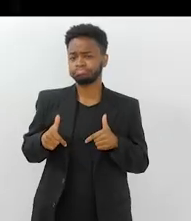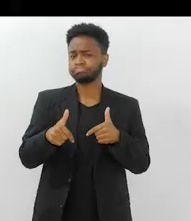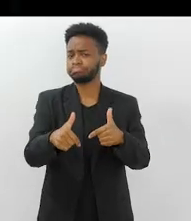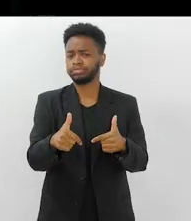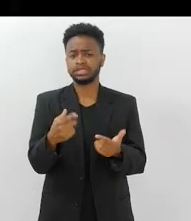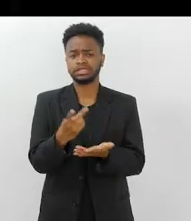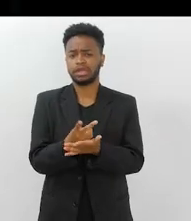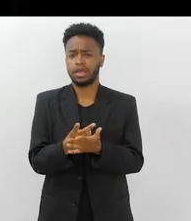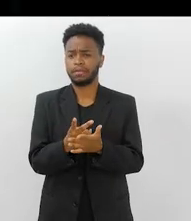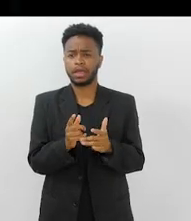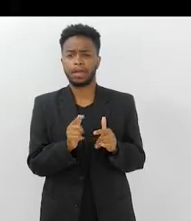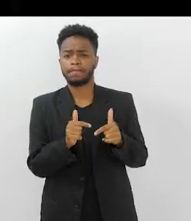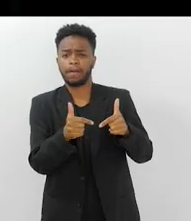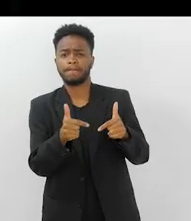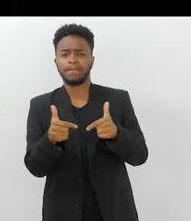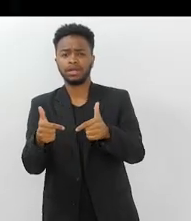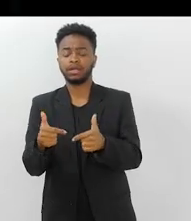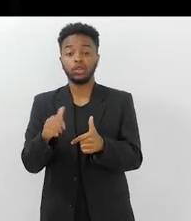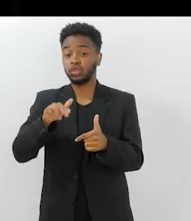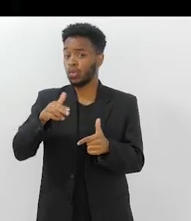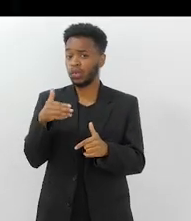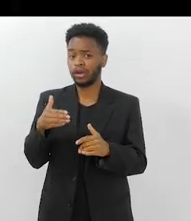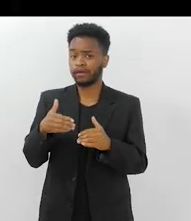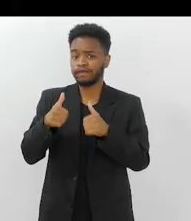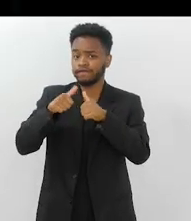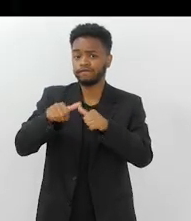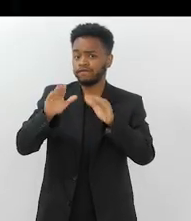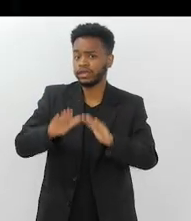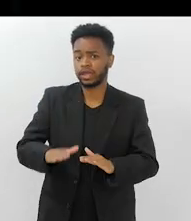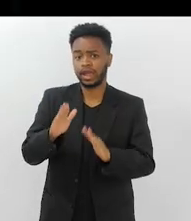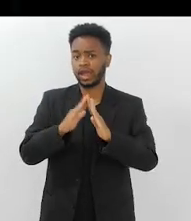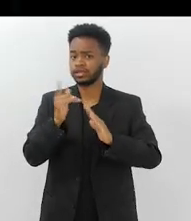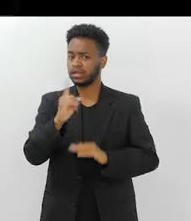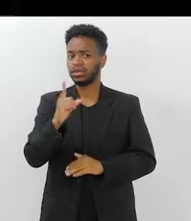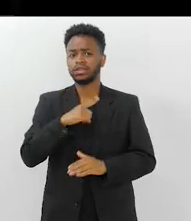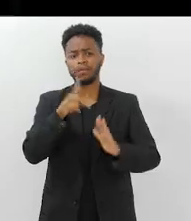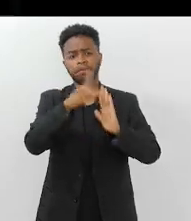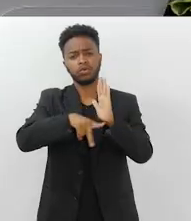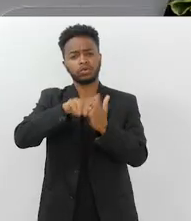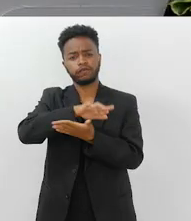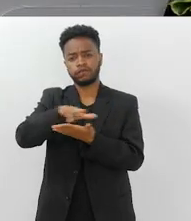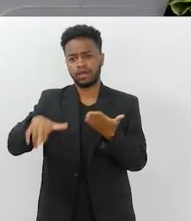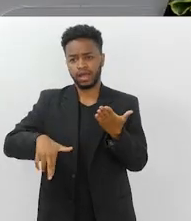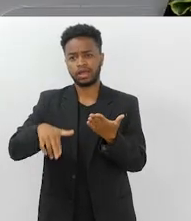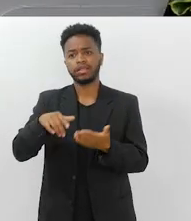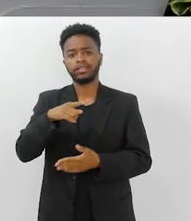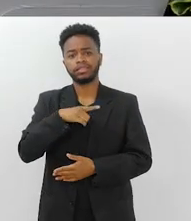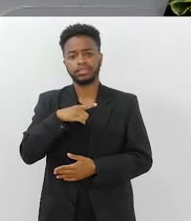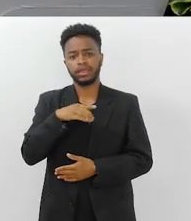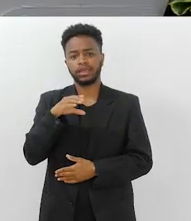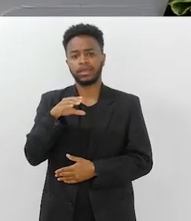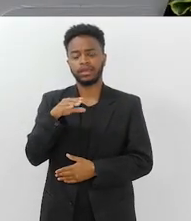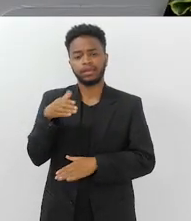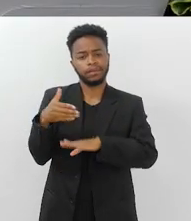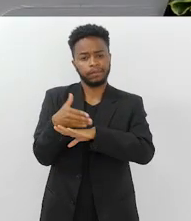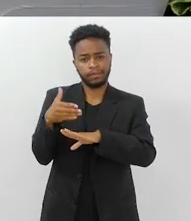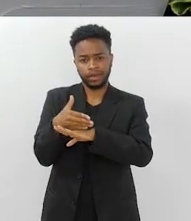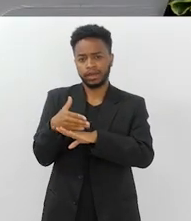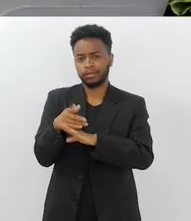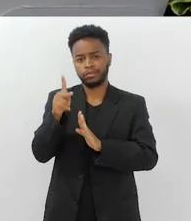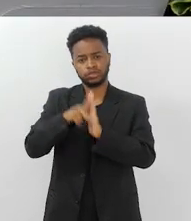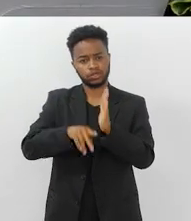superativa, você pergunta ela se ela está em casa, não estou em casa, não, estou no meus projetos, né? Tem umas clínicas da família,